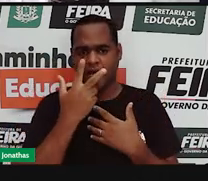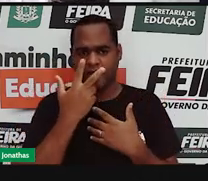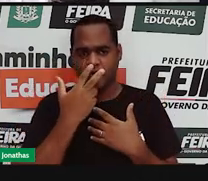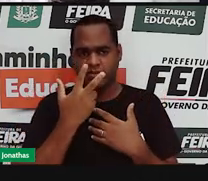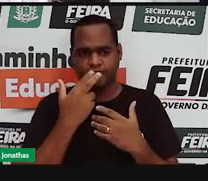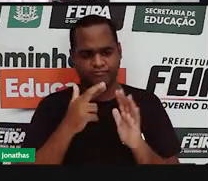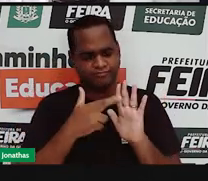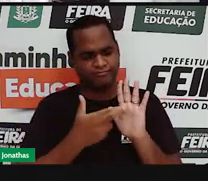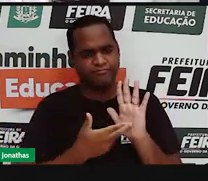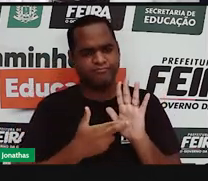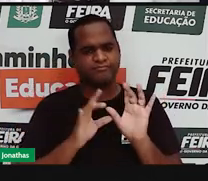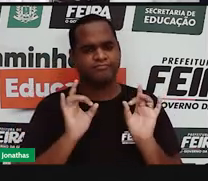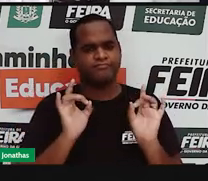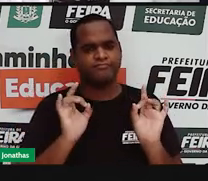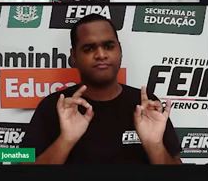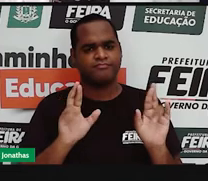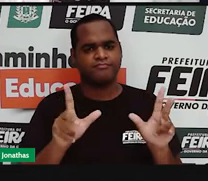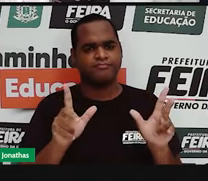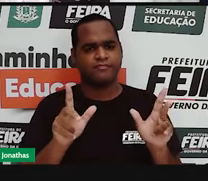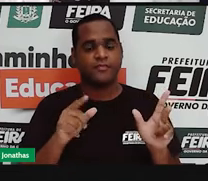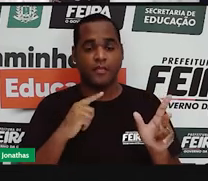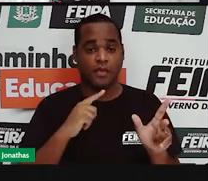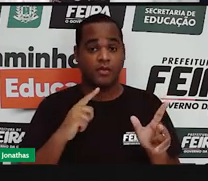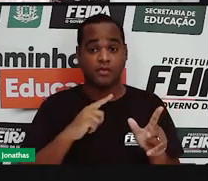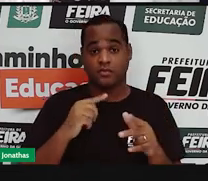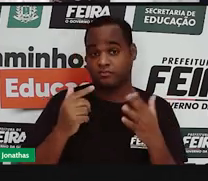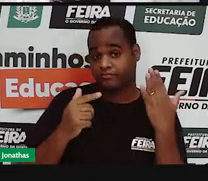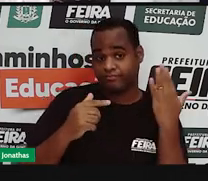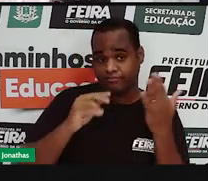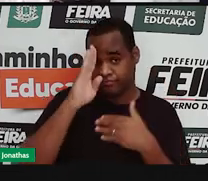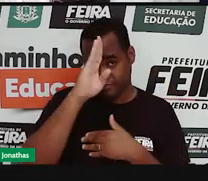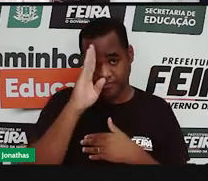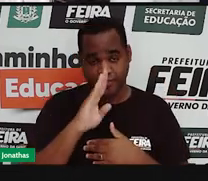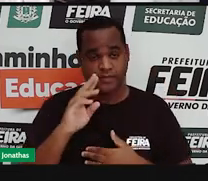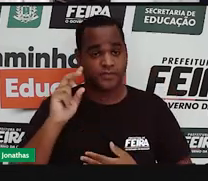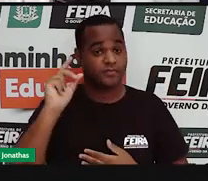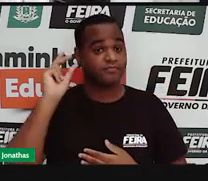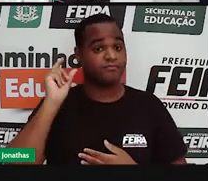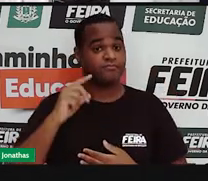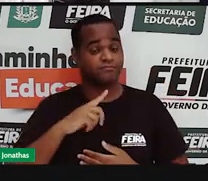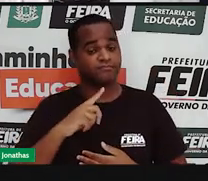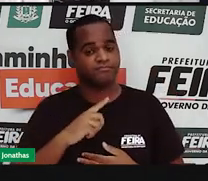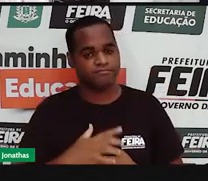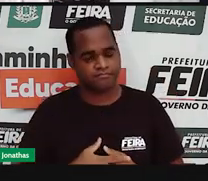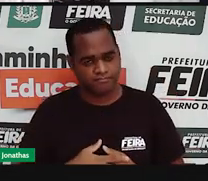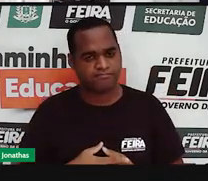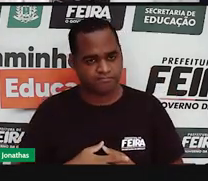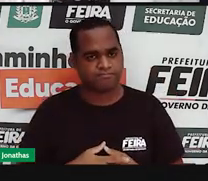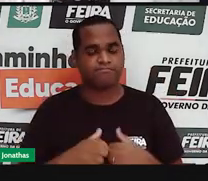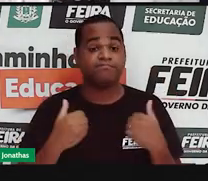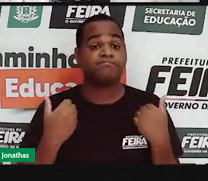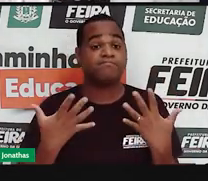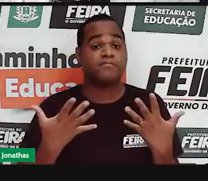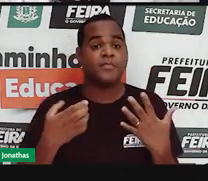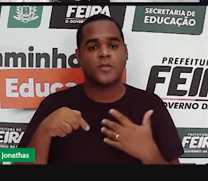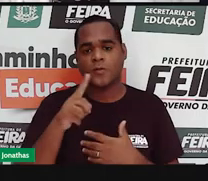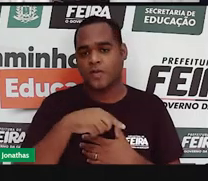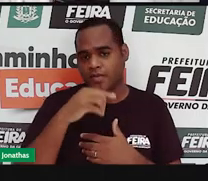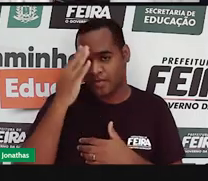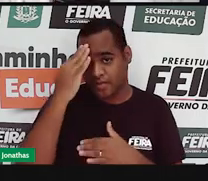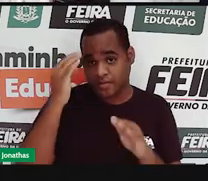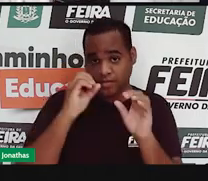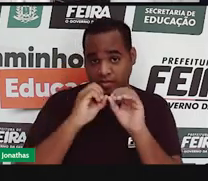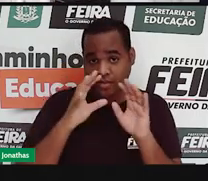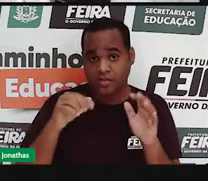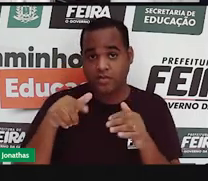nações. Havia muitos Impérios naquela época. Pois bem, para entender o Império, gente, a gente tem que entender